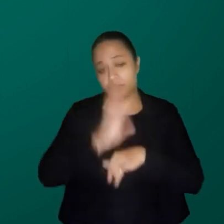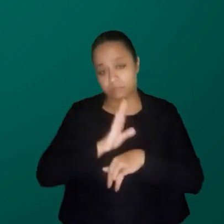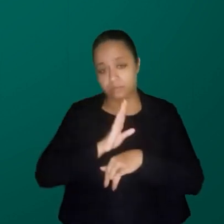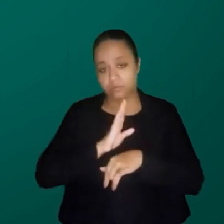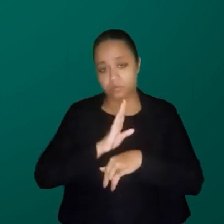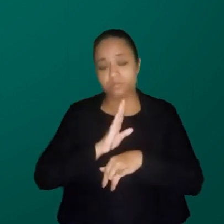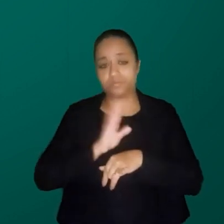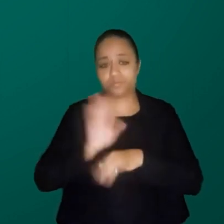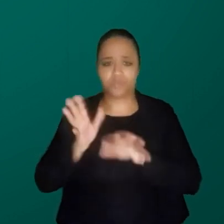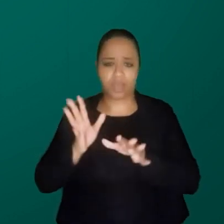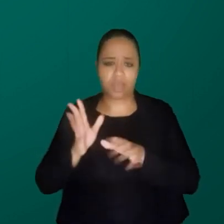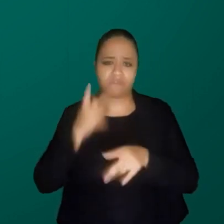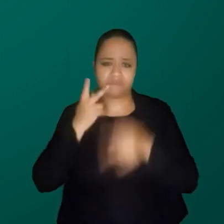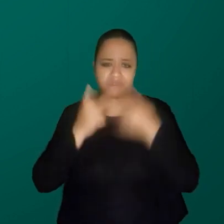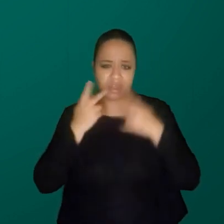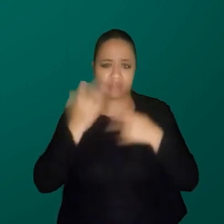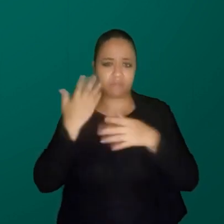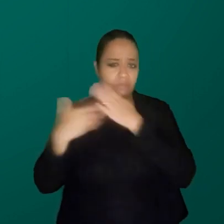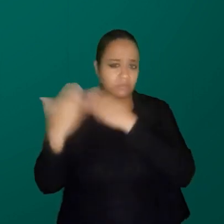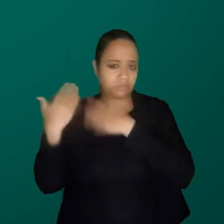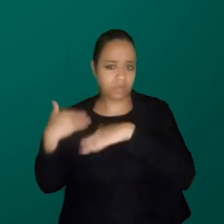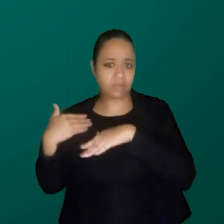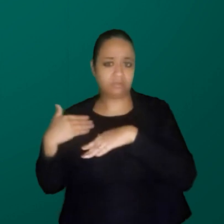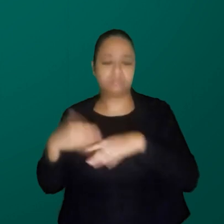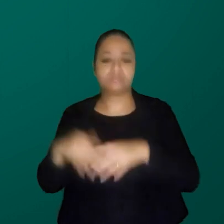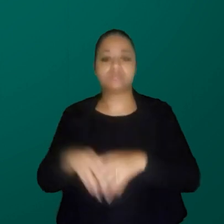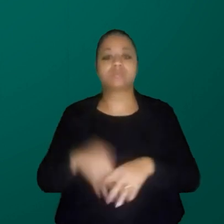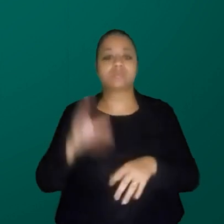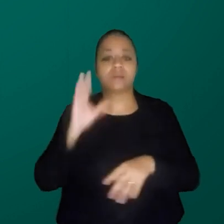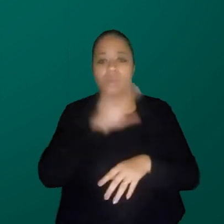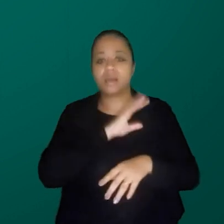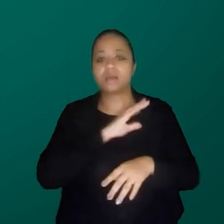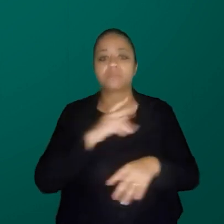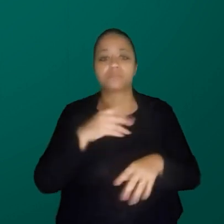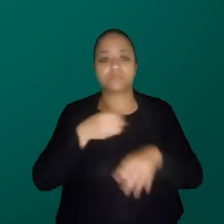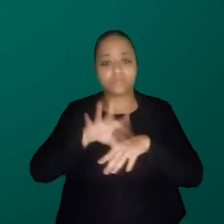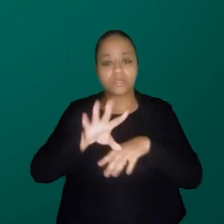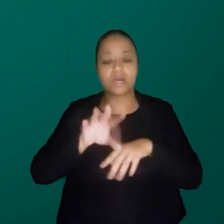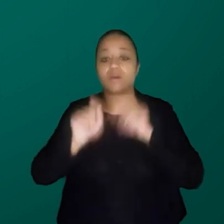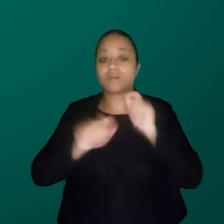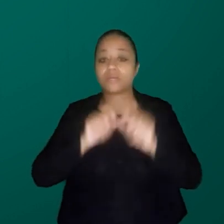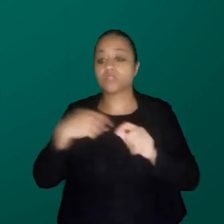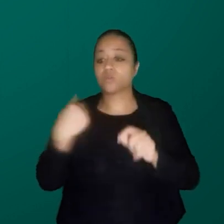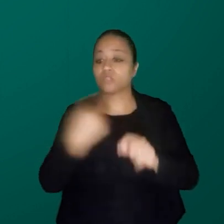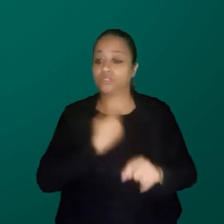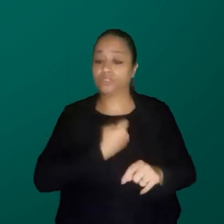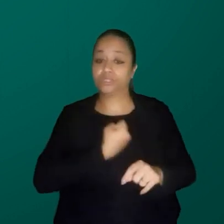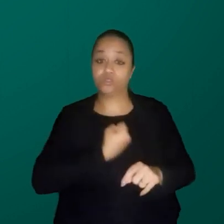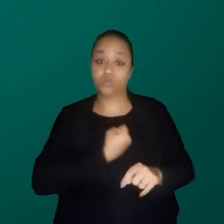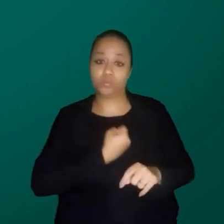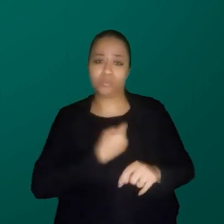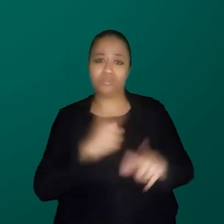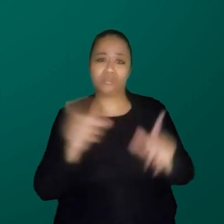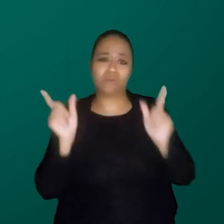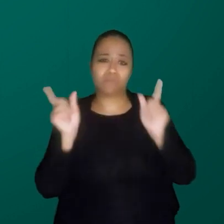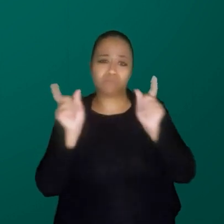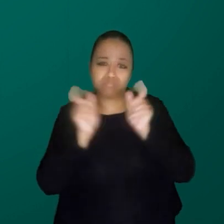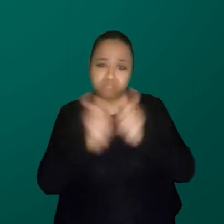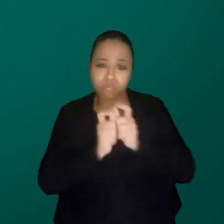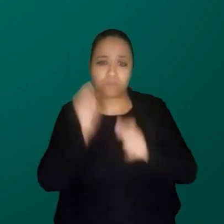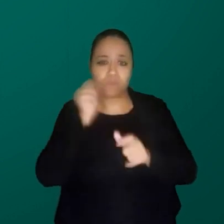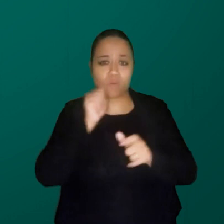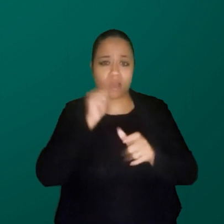isso já foi falado aqui, então, vou passar por isso muito rápido, a gente tem um número muito pequeno de mulheres